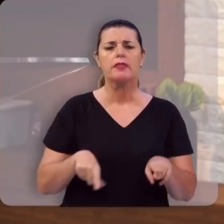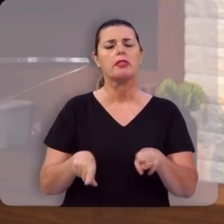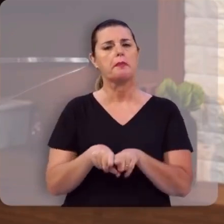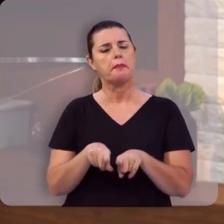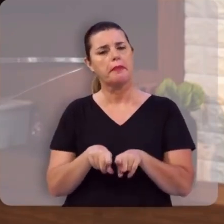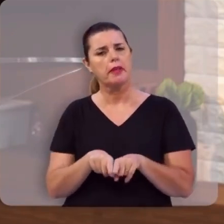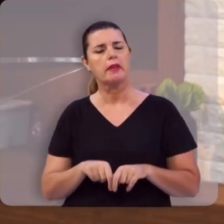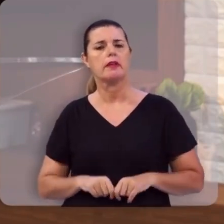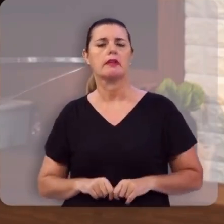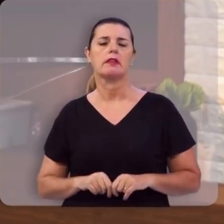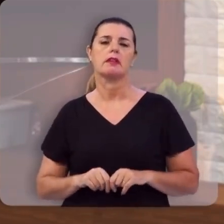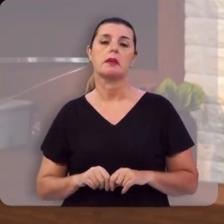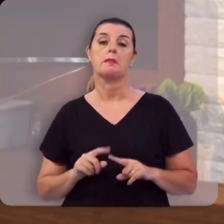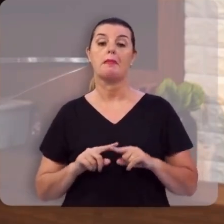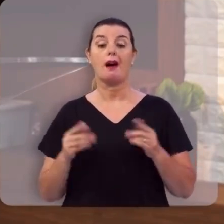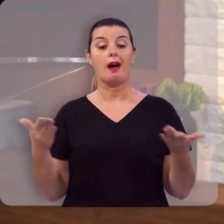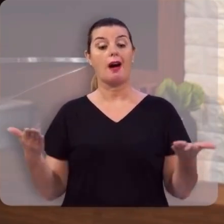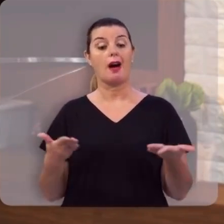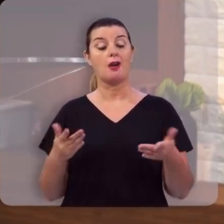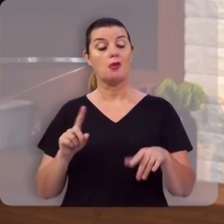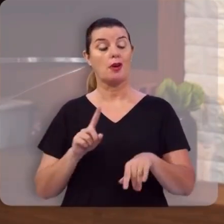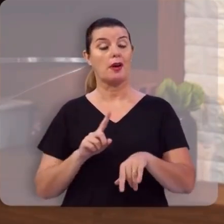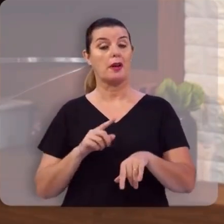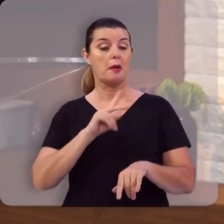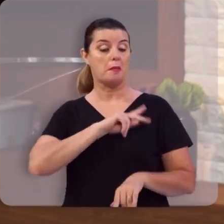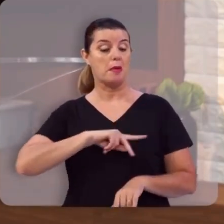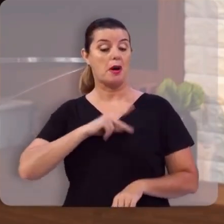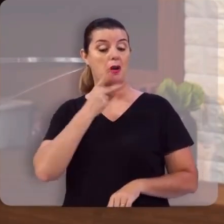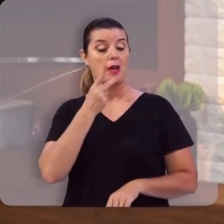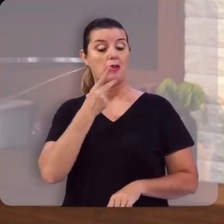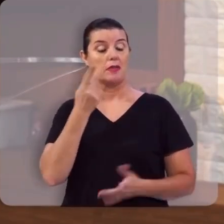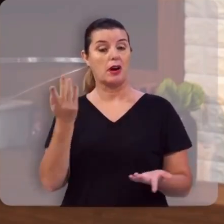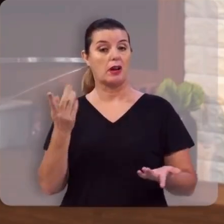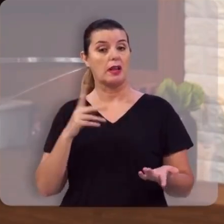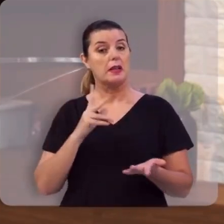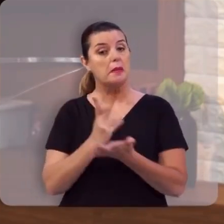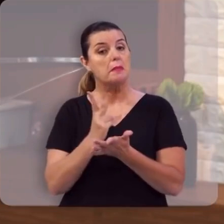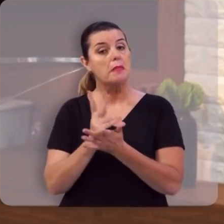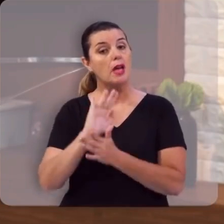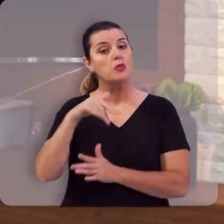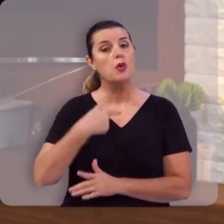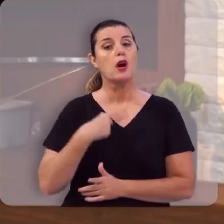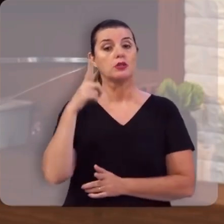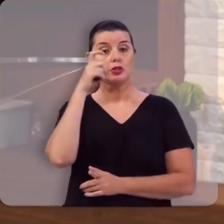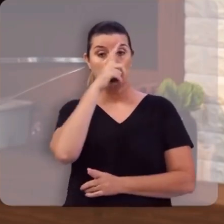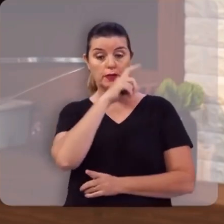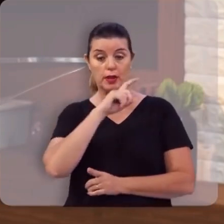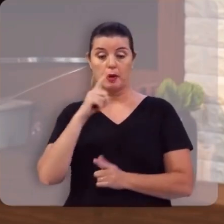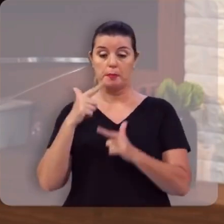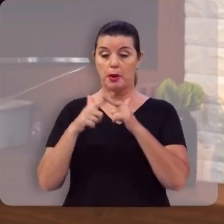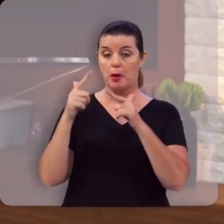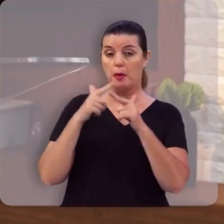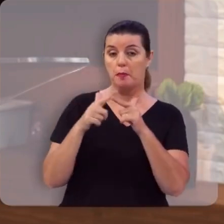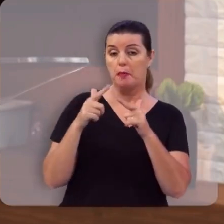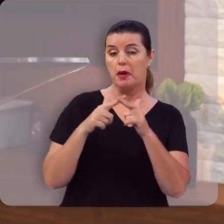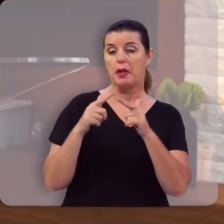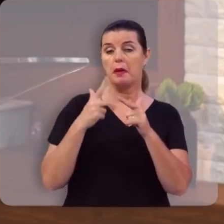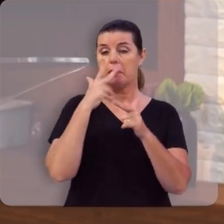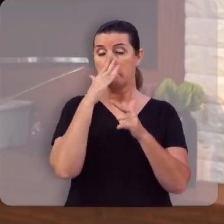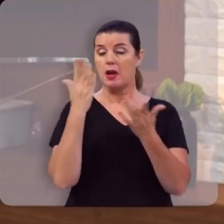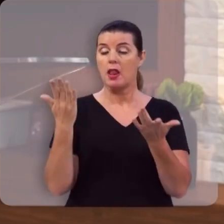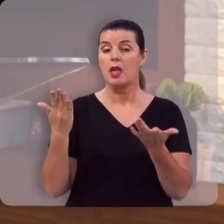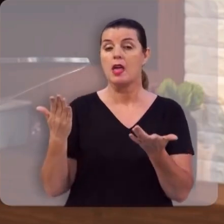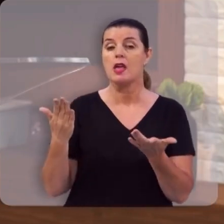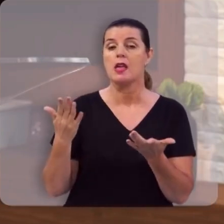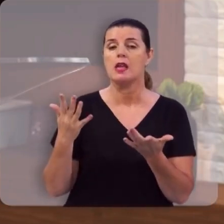mas agora, Paulo diz que nós nos gloriamos nas próprias tribulações, a palavra tribulação é um peso que esmaga